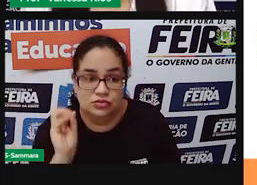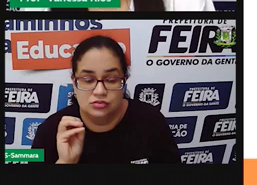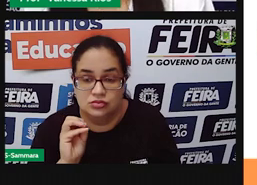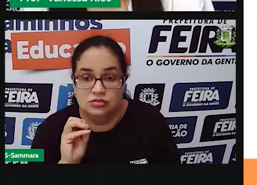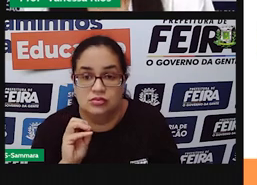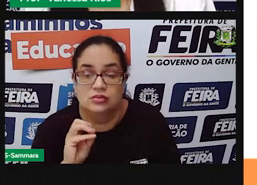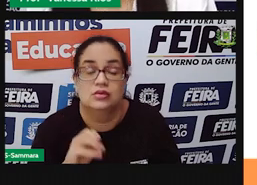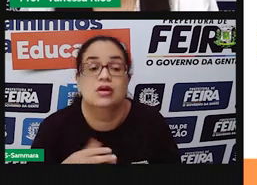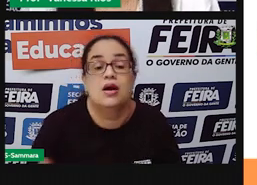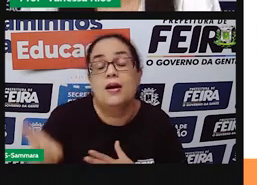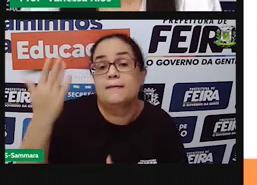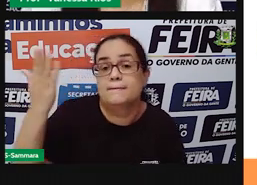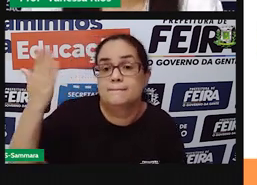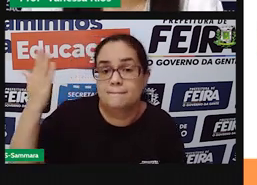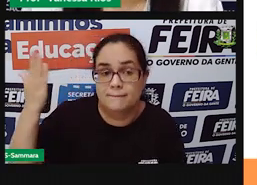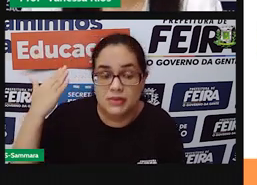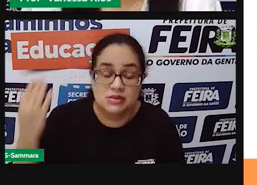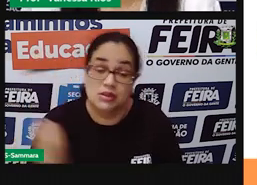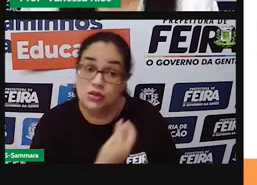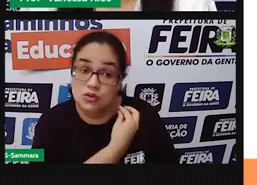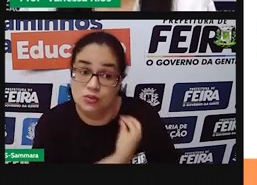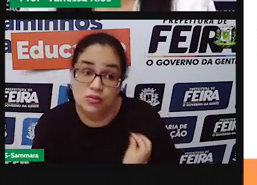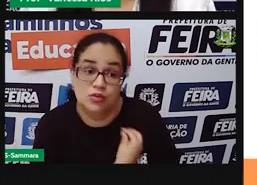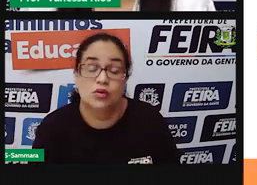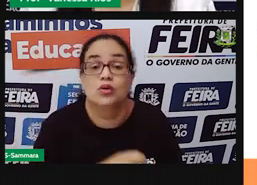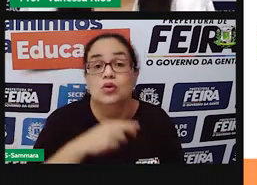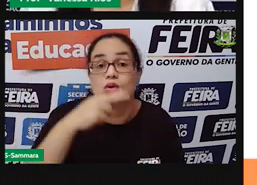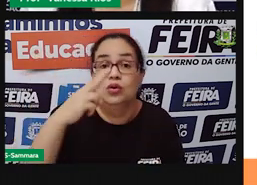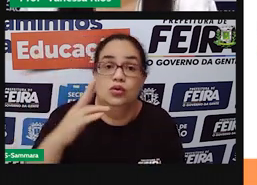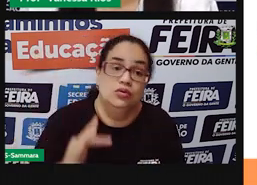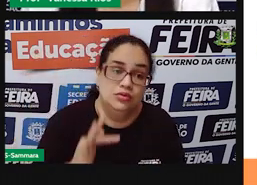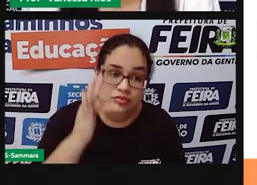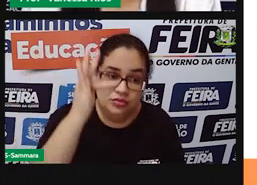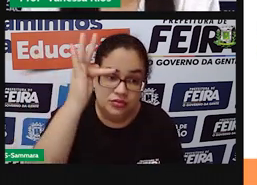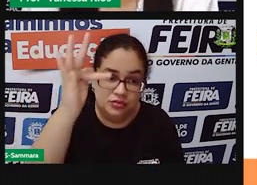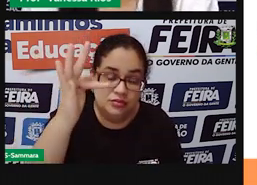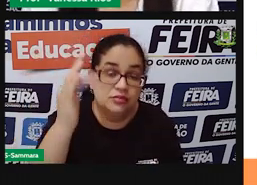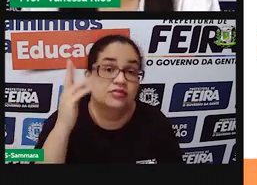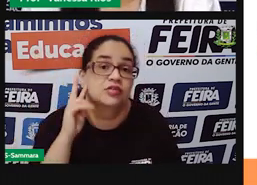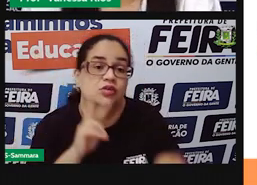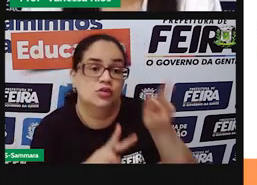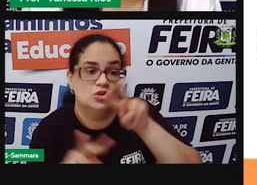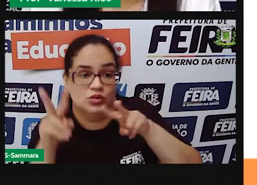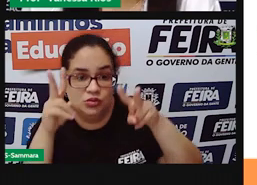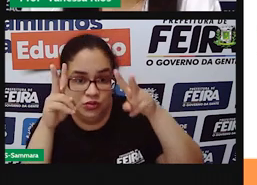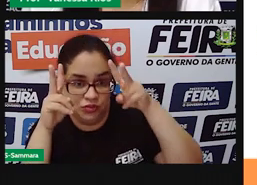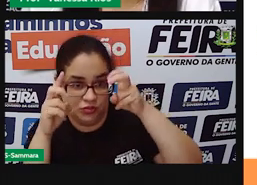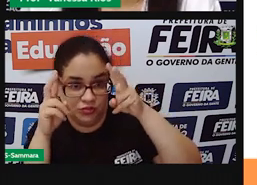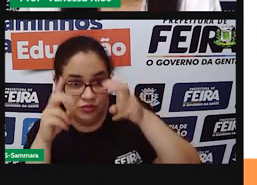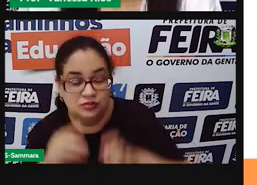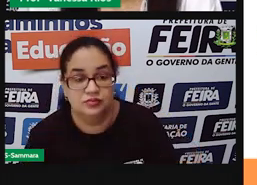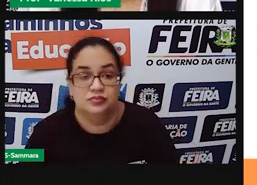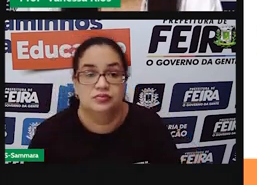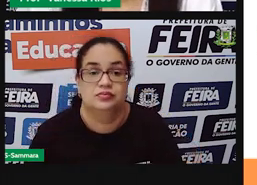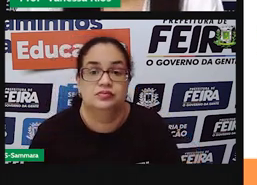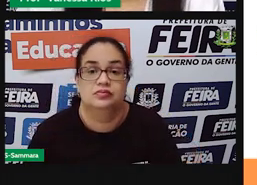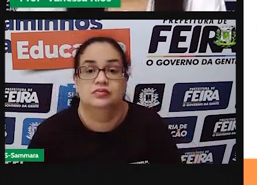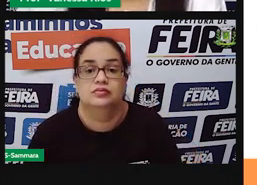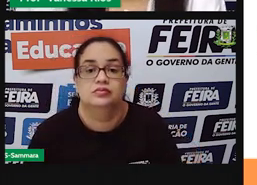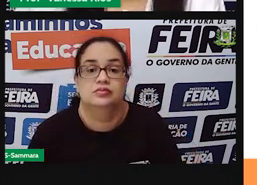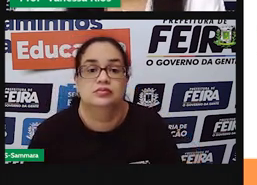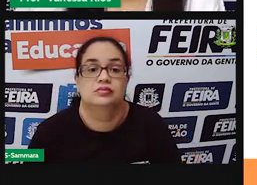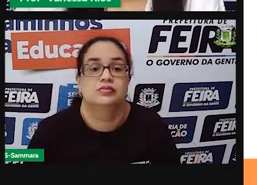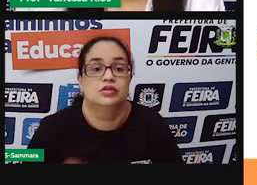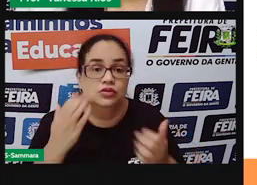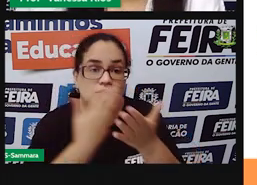pertencer aí ao passado, ao presente ou ao futuro. Quando a observa o tempo do verbo. Então vamos